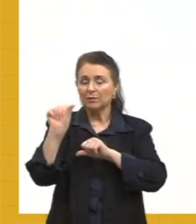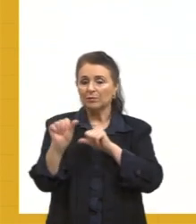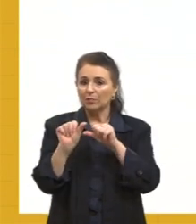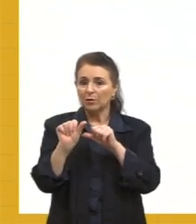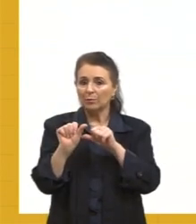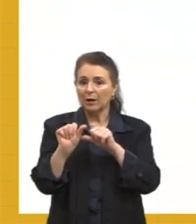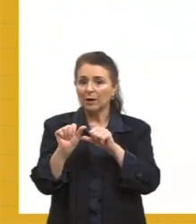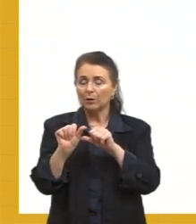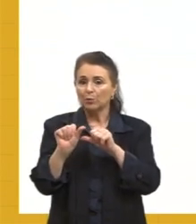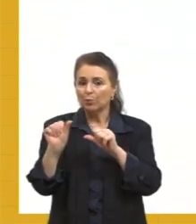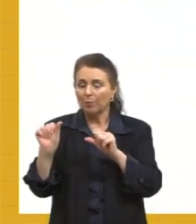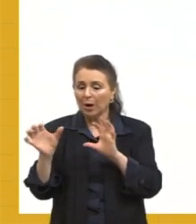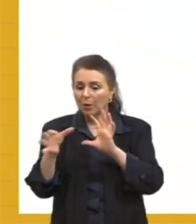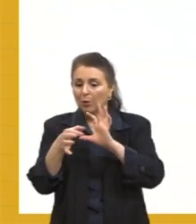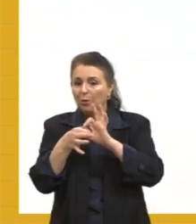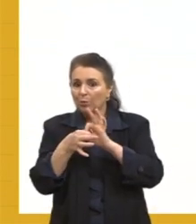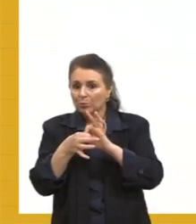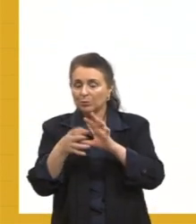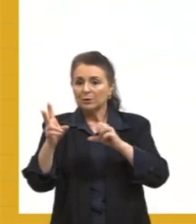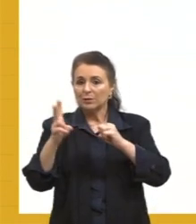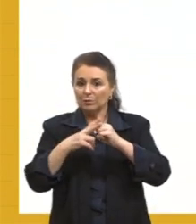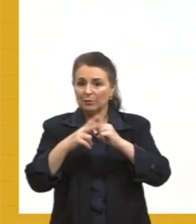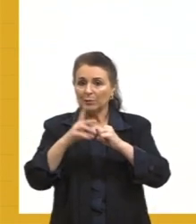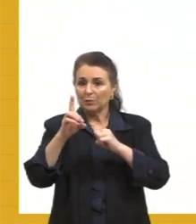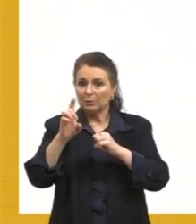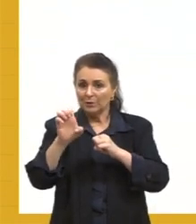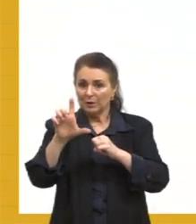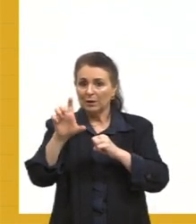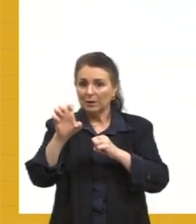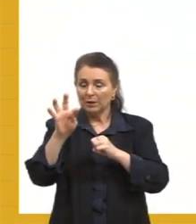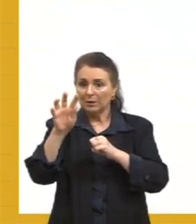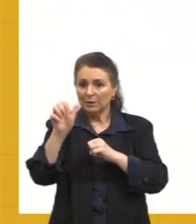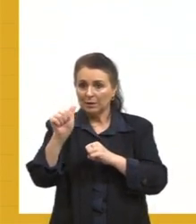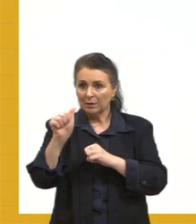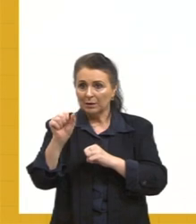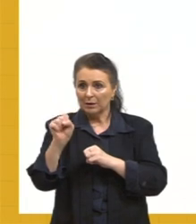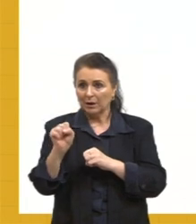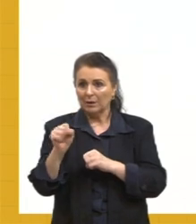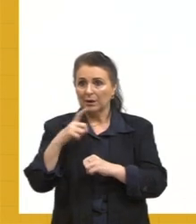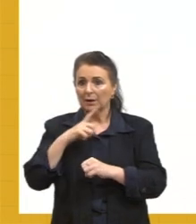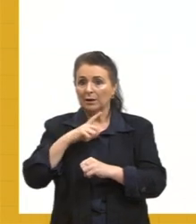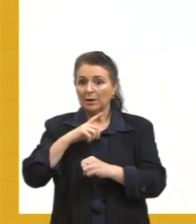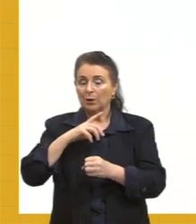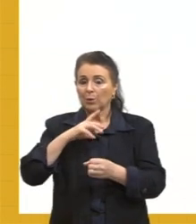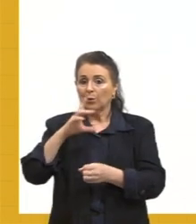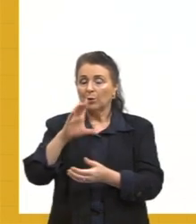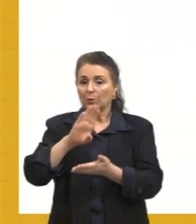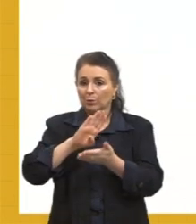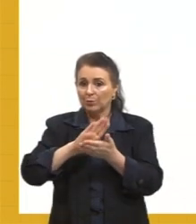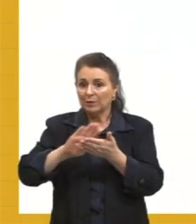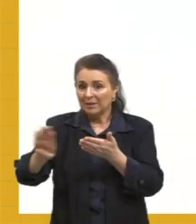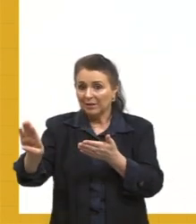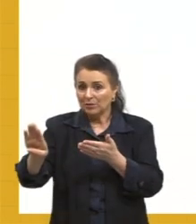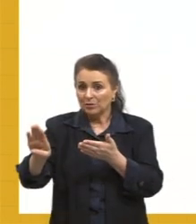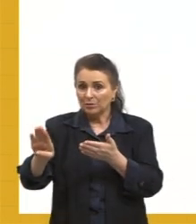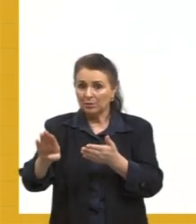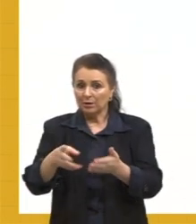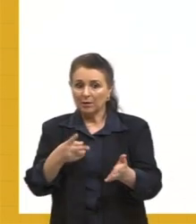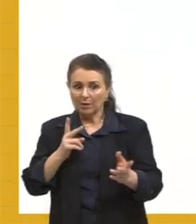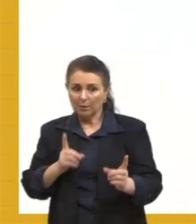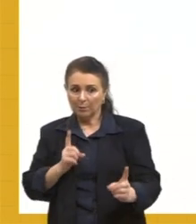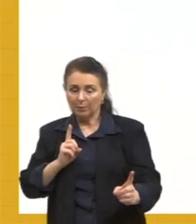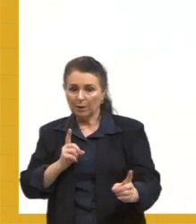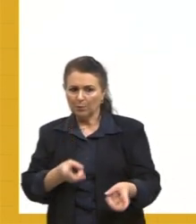conjugação de verbo, no deletar. O detective, a gente tira aquele C que no português não faria